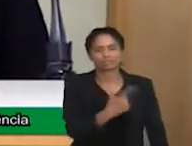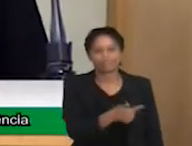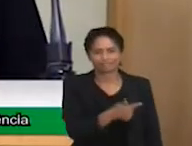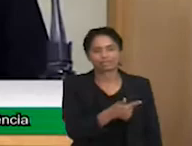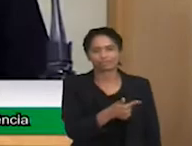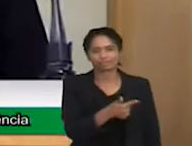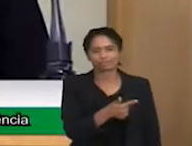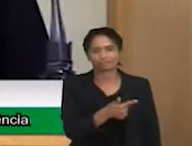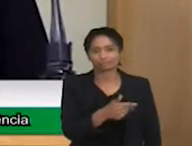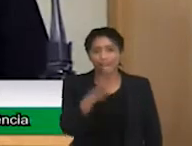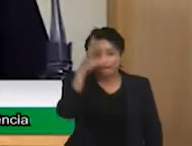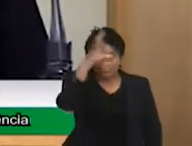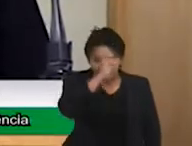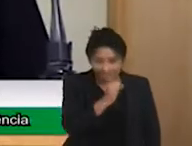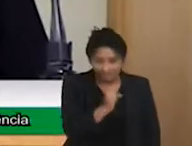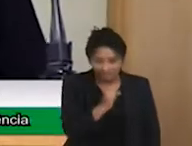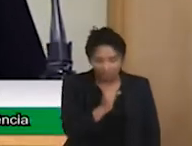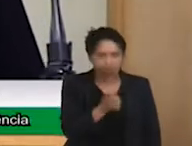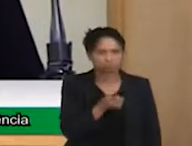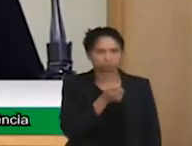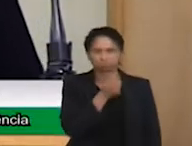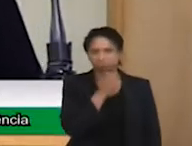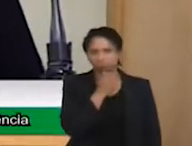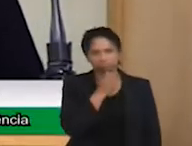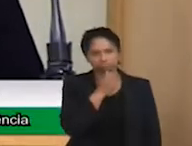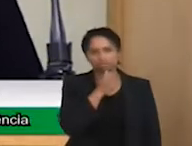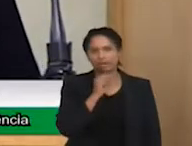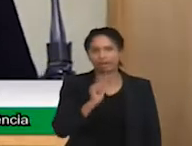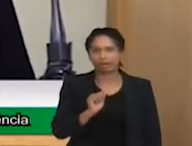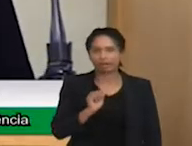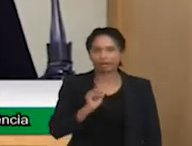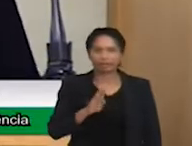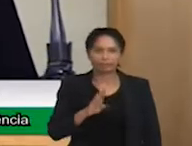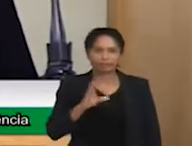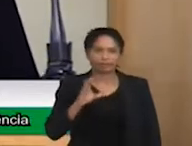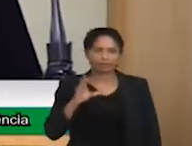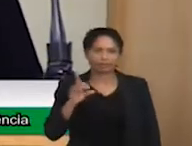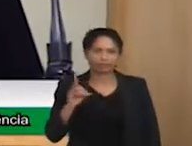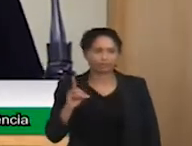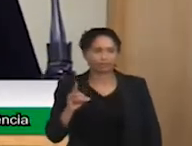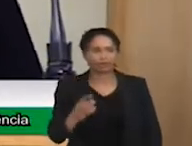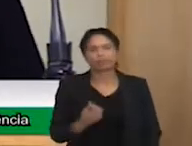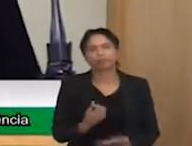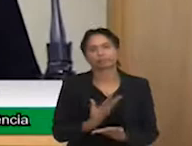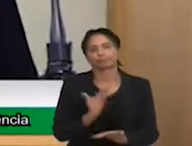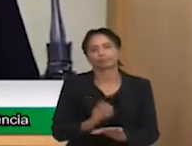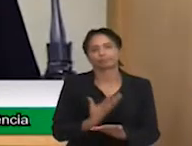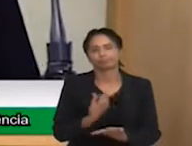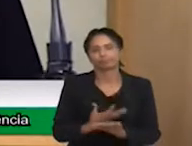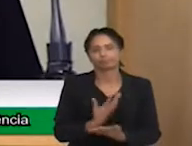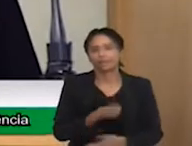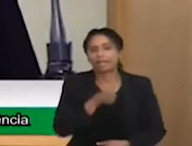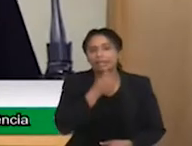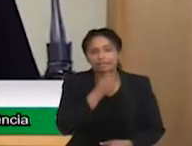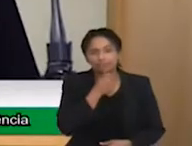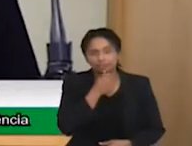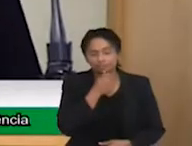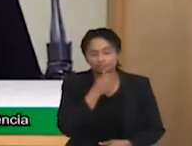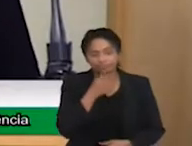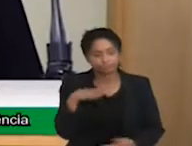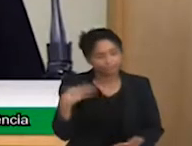foi alfabetizado. Nós já estamos no mês de agosto. O meu filho está saindo do ensino fundamental